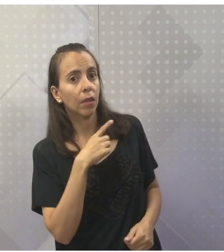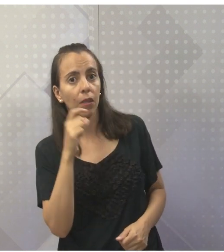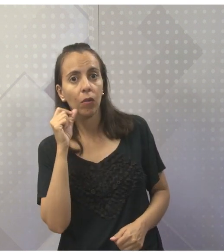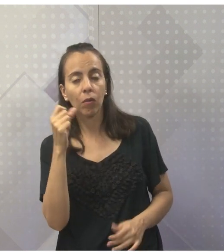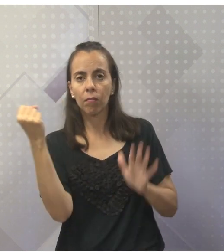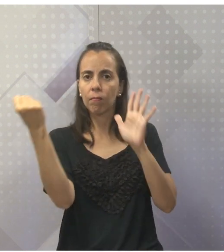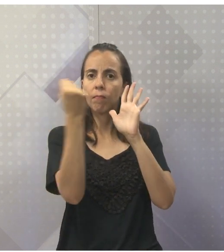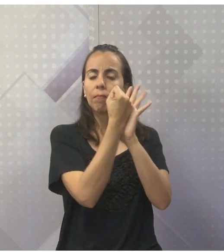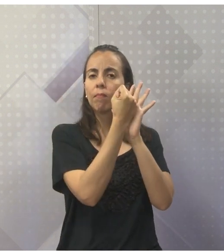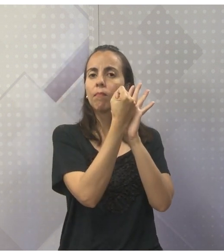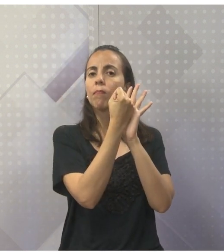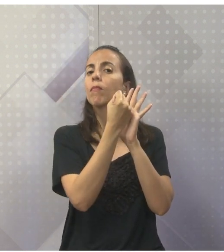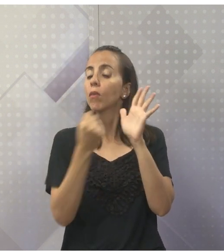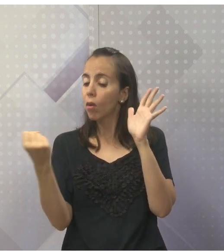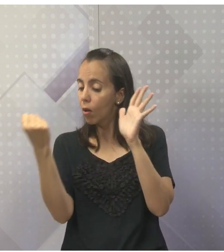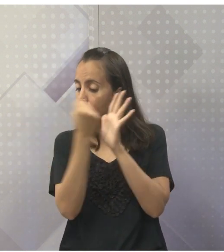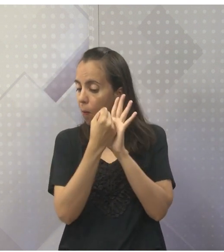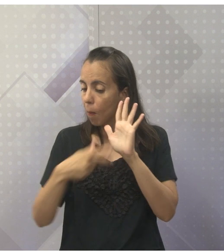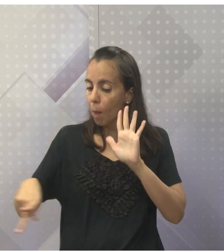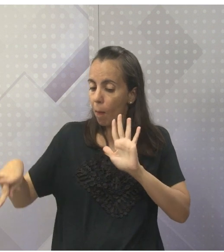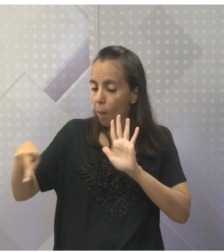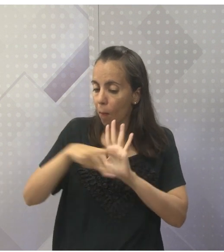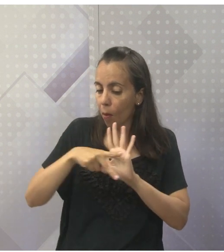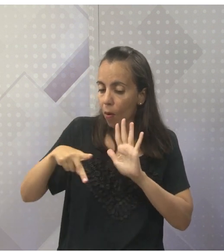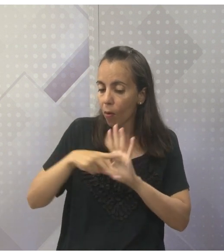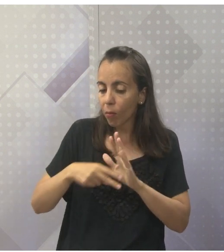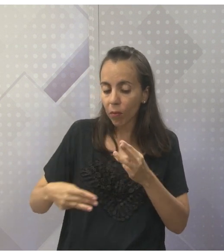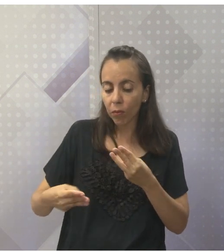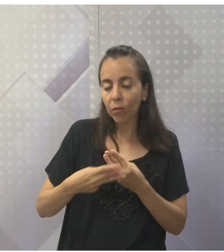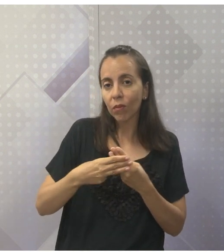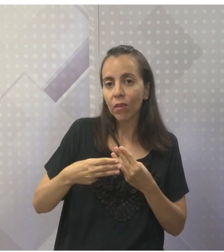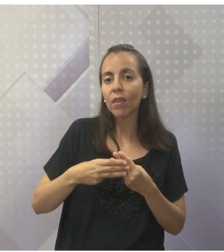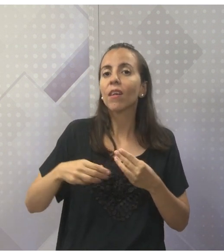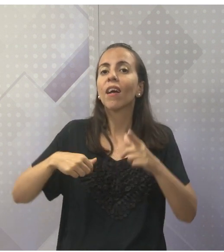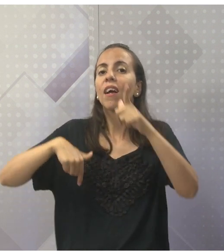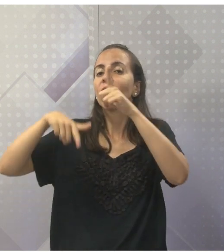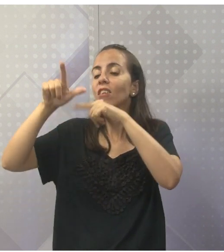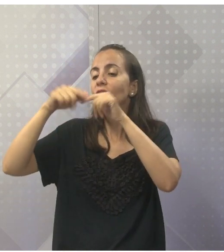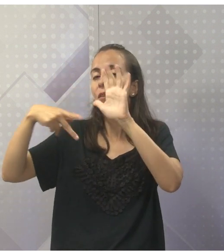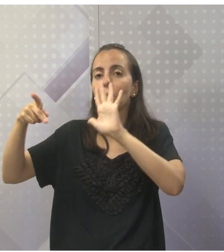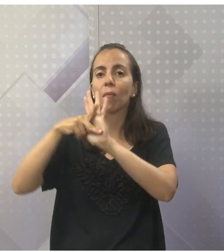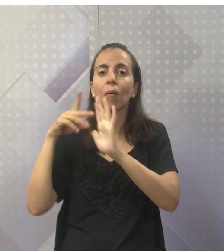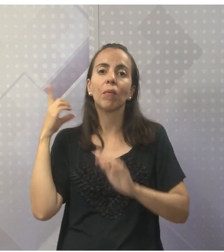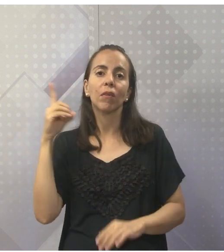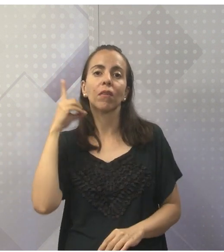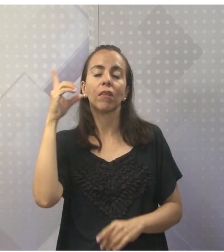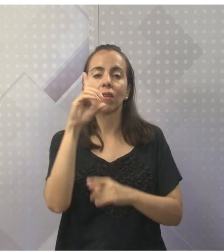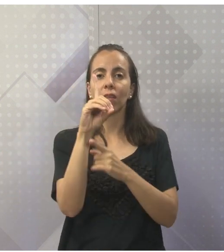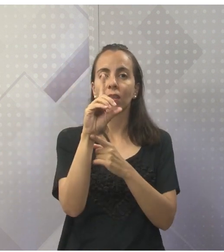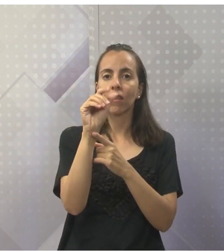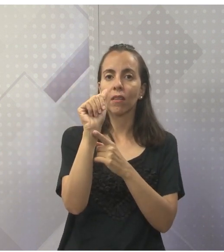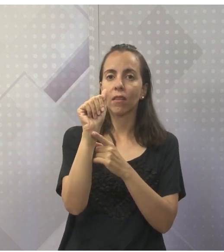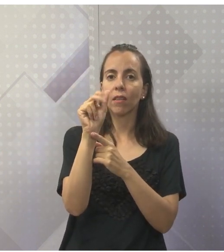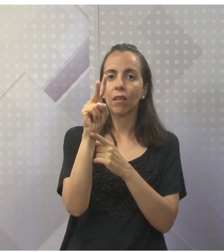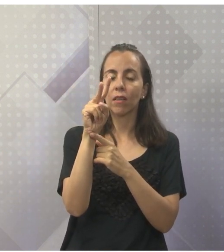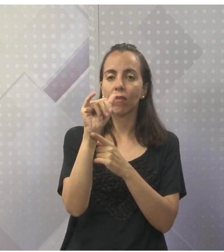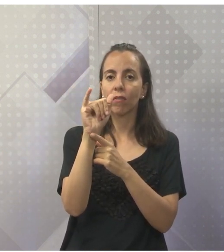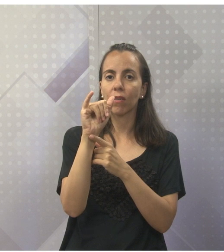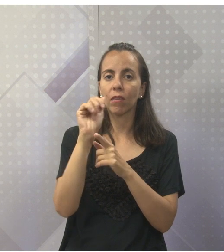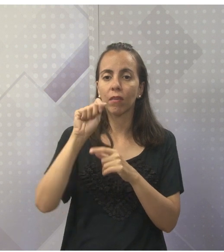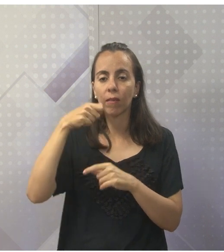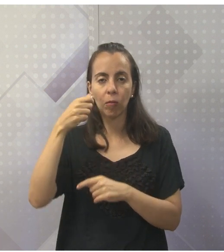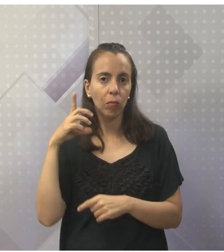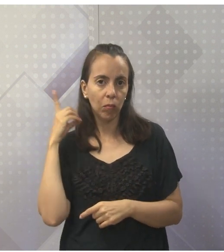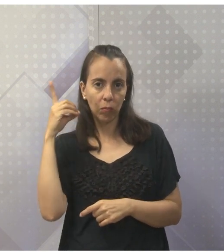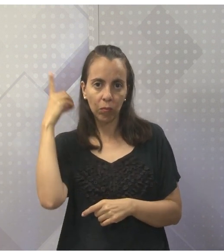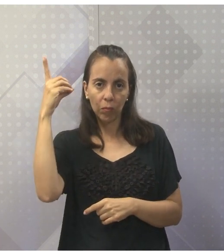símbolo, que é o símbolo do judaísmo, né? Que é a estrela de Davi, certo? O nome desse símbolo aí é estrela de